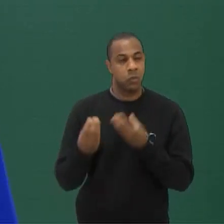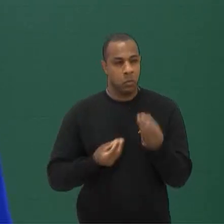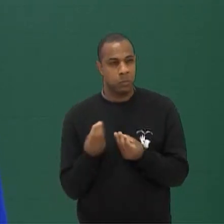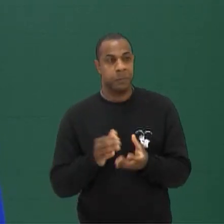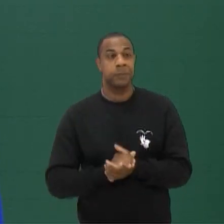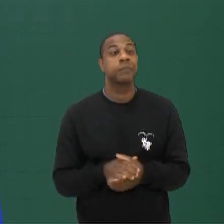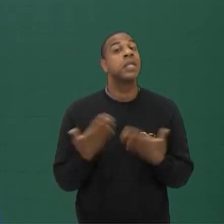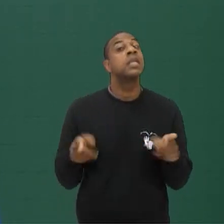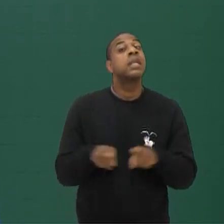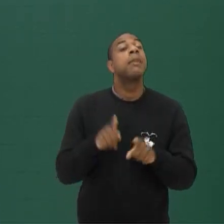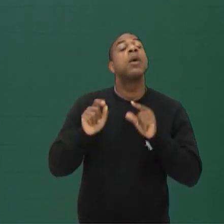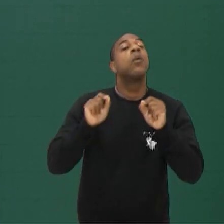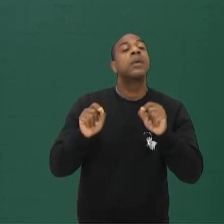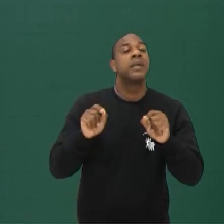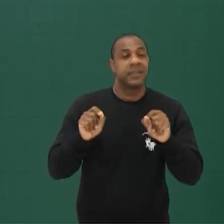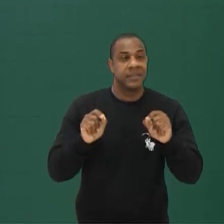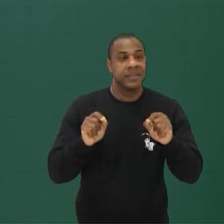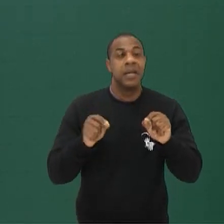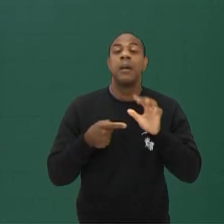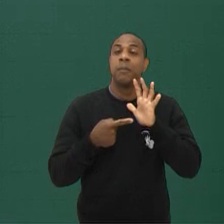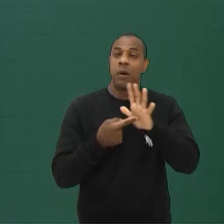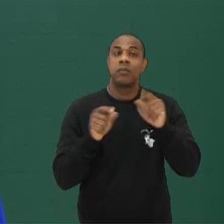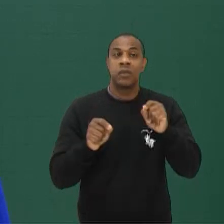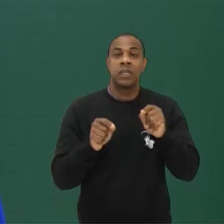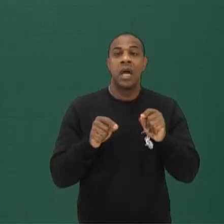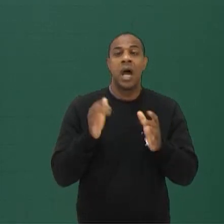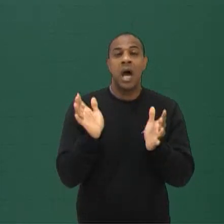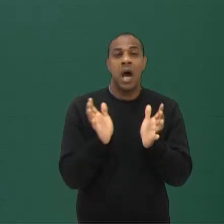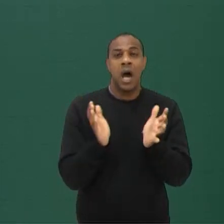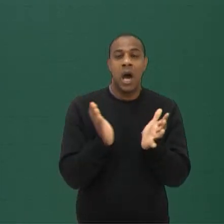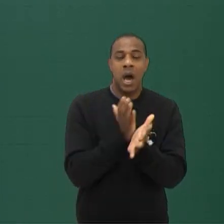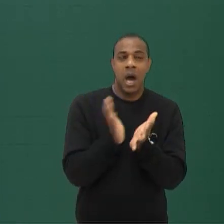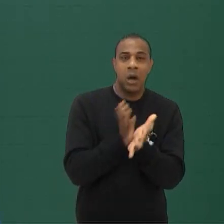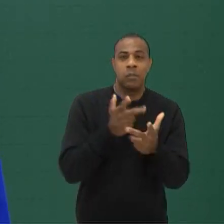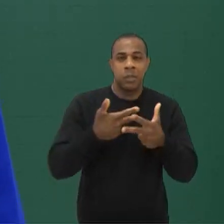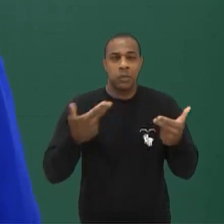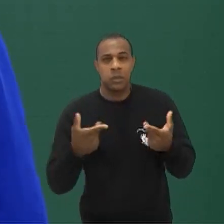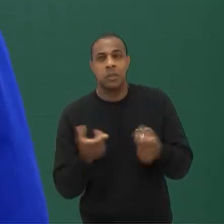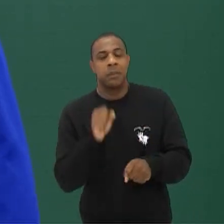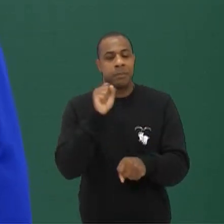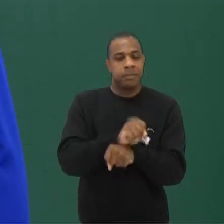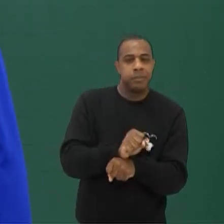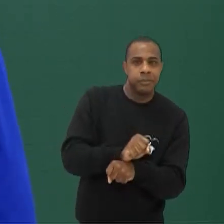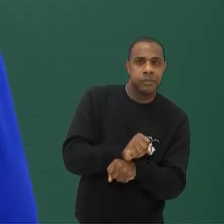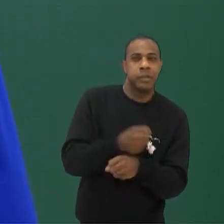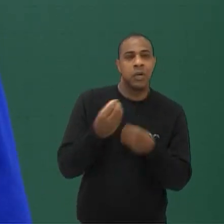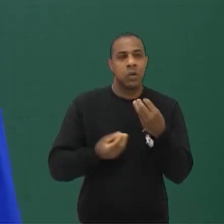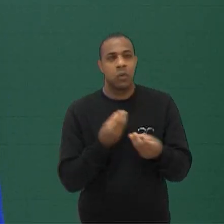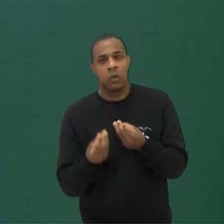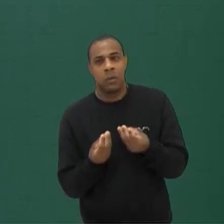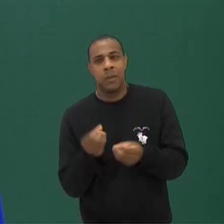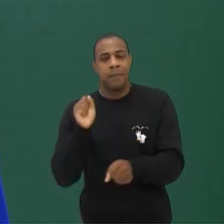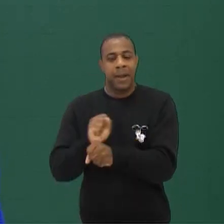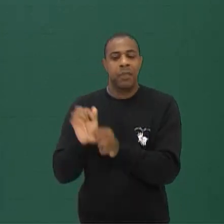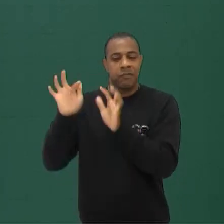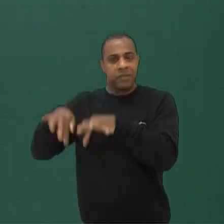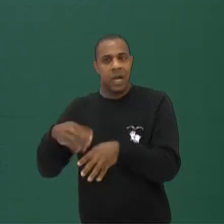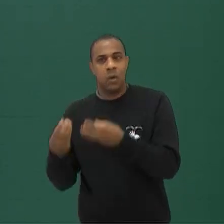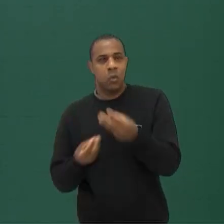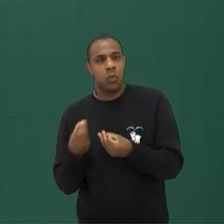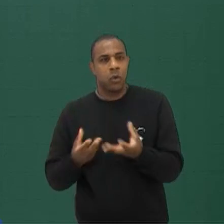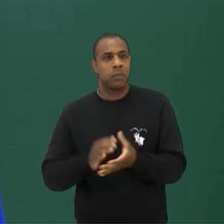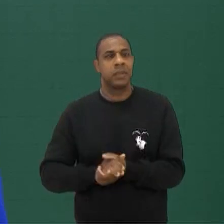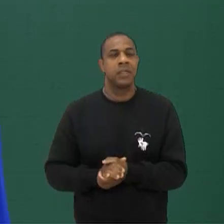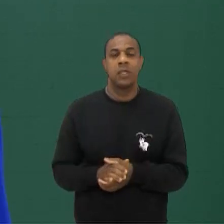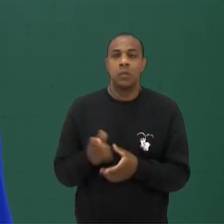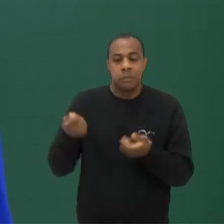Da mesma maneira Você vai ter também Alguns componentes Como assim Partir do repouso Para no final Então assim Não vai estar